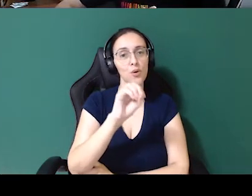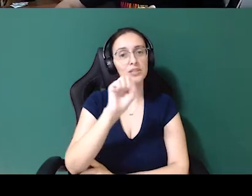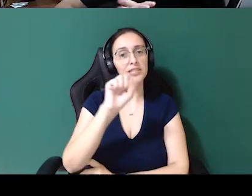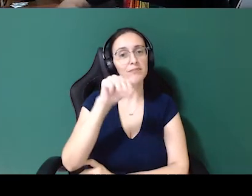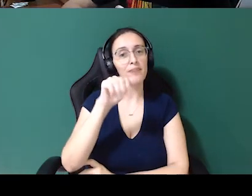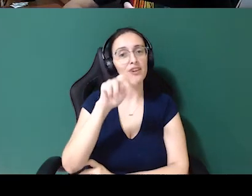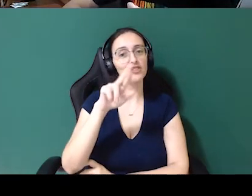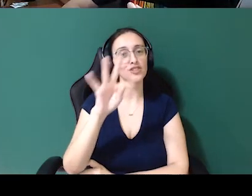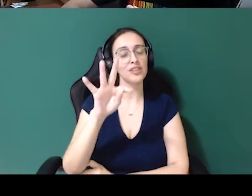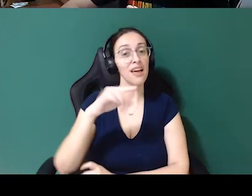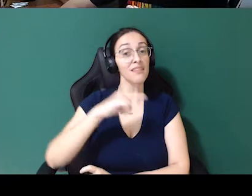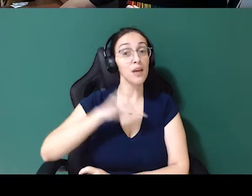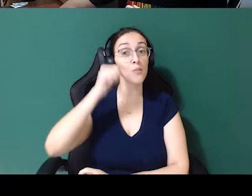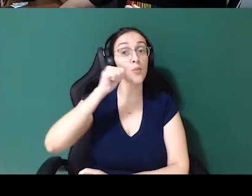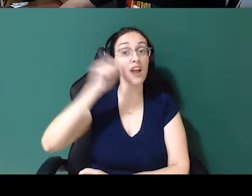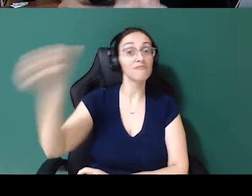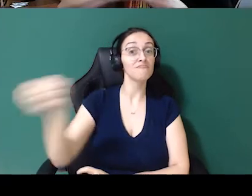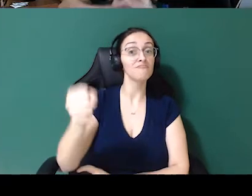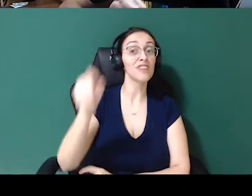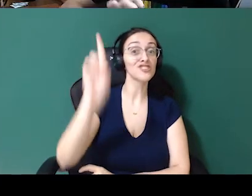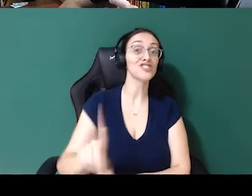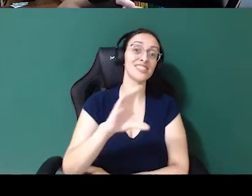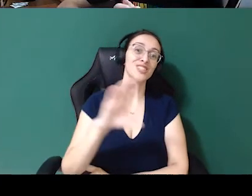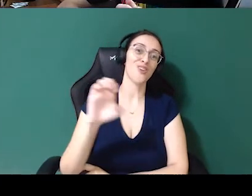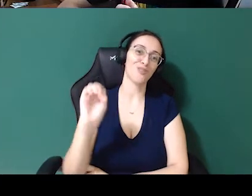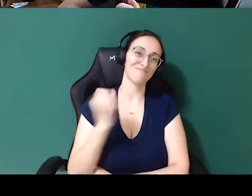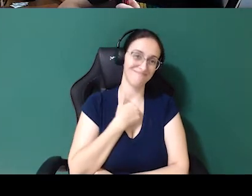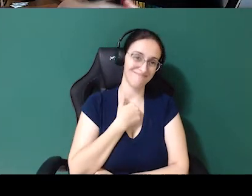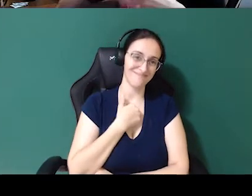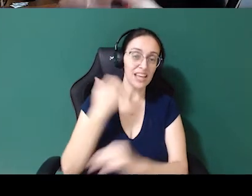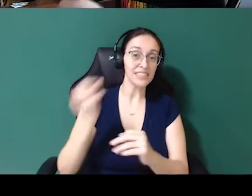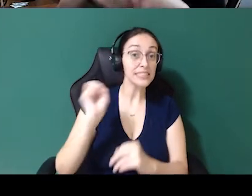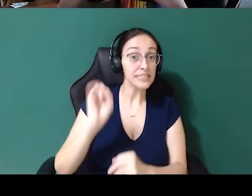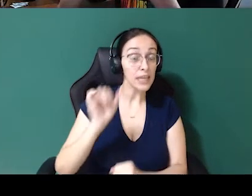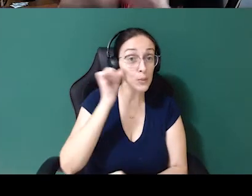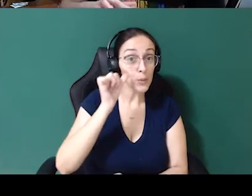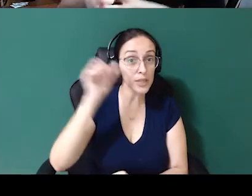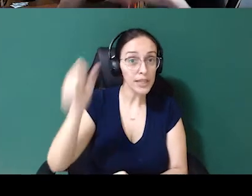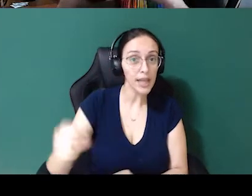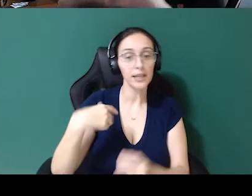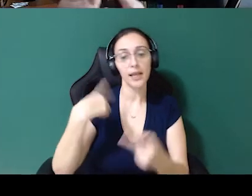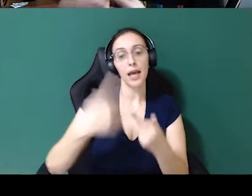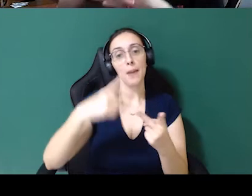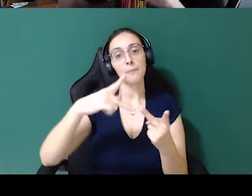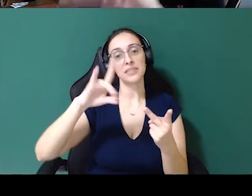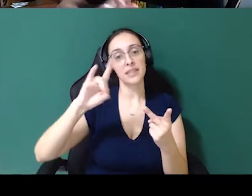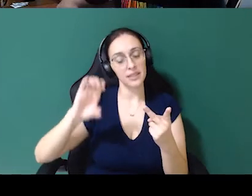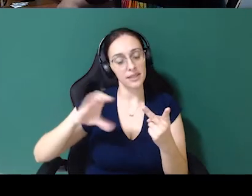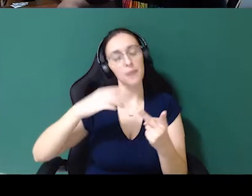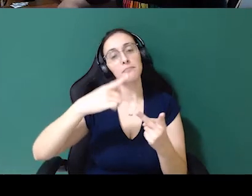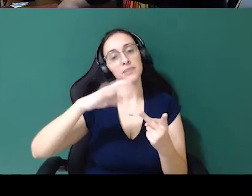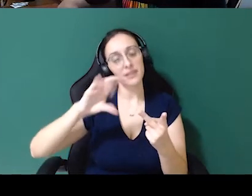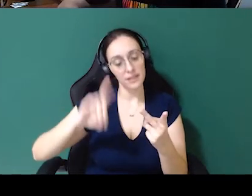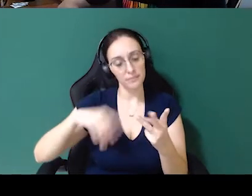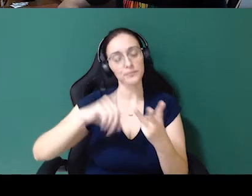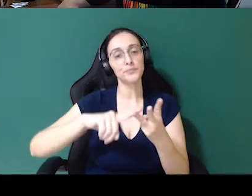tem um CEO mulher. Então, a gente, quando tem mulheres, mulheres, PCDs, LGBTs, pessoas negras